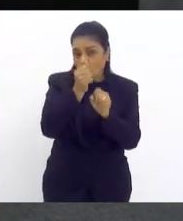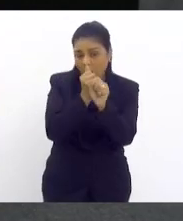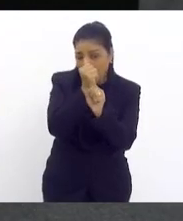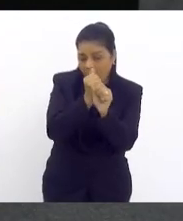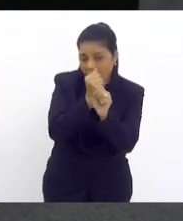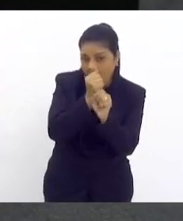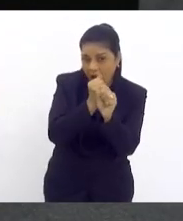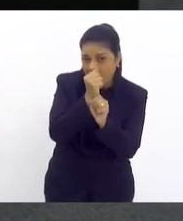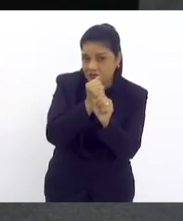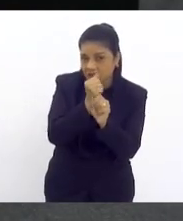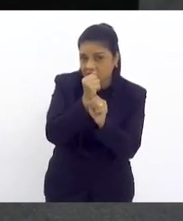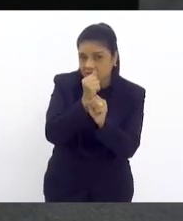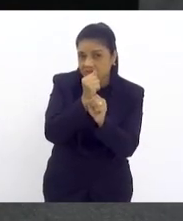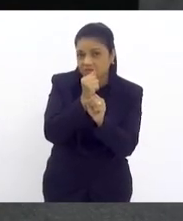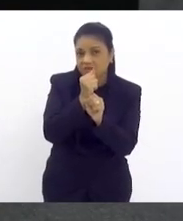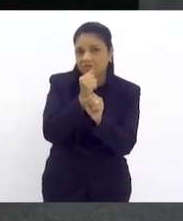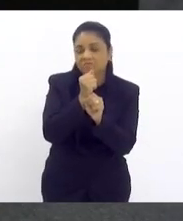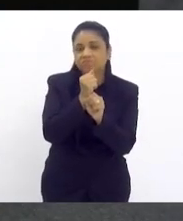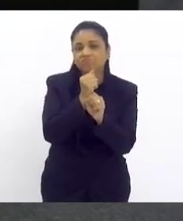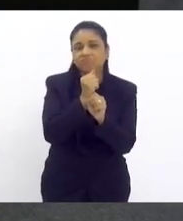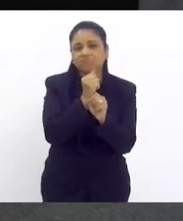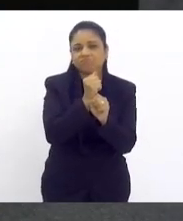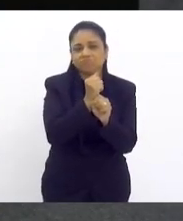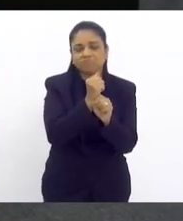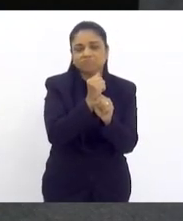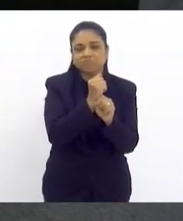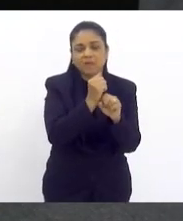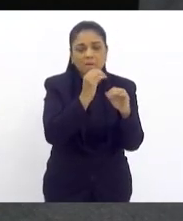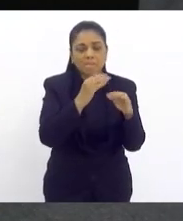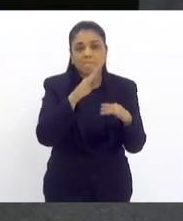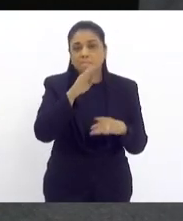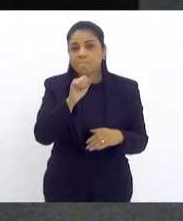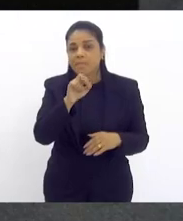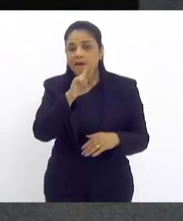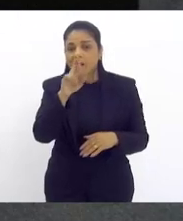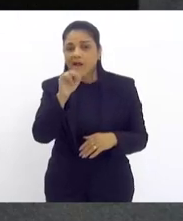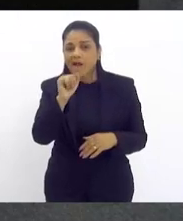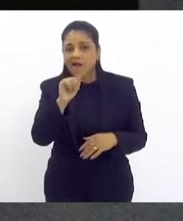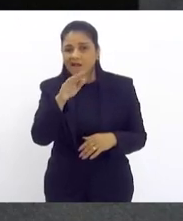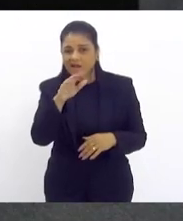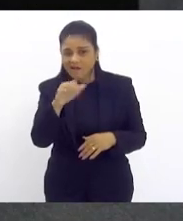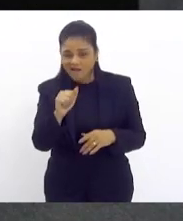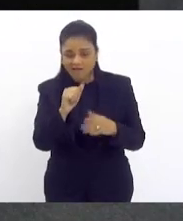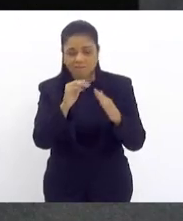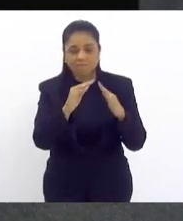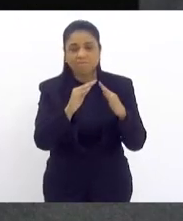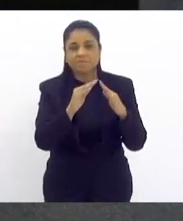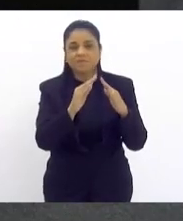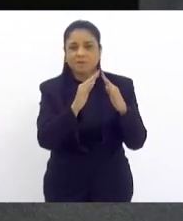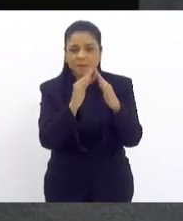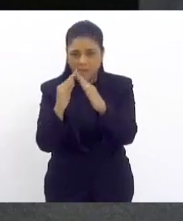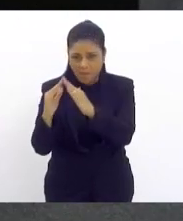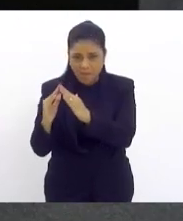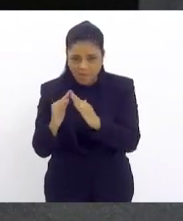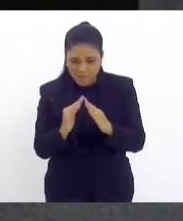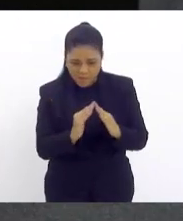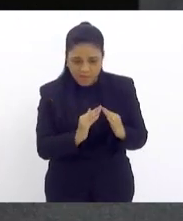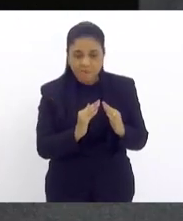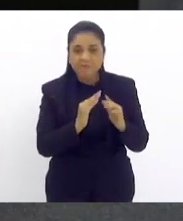vários barraqueiros, outrora barraqueiros e ainda tem barraqueiros nas